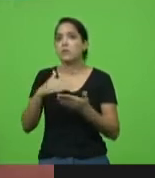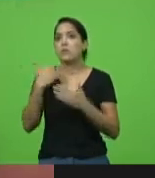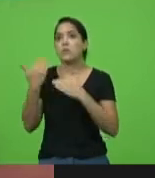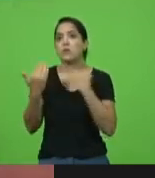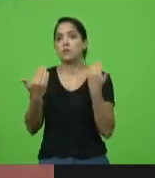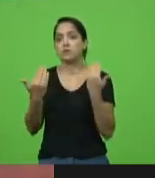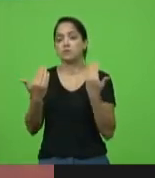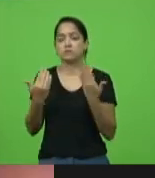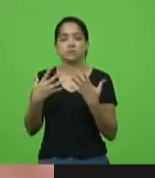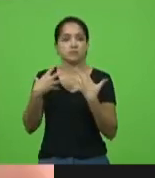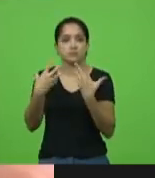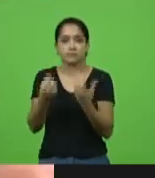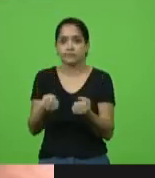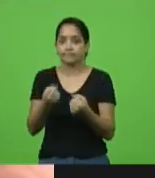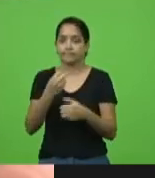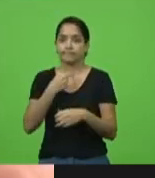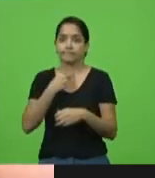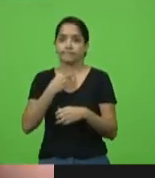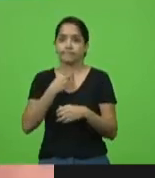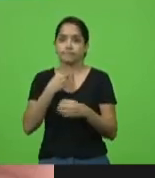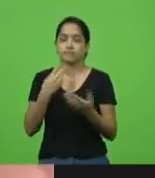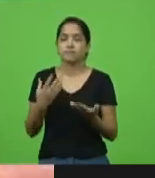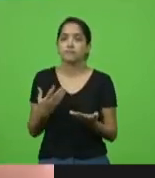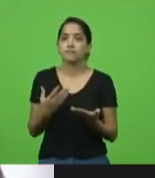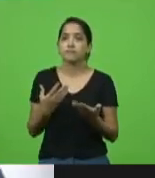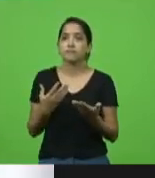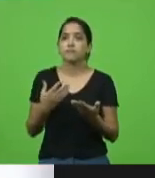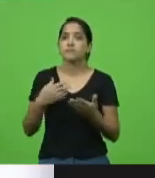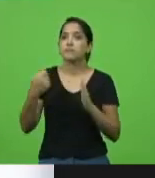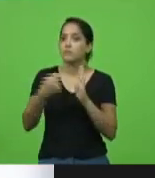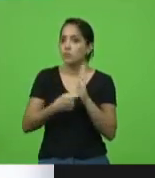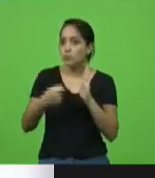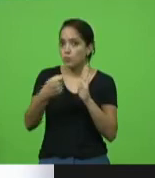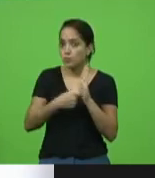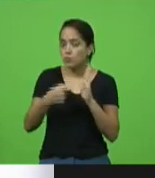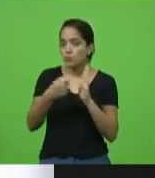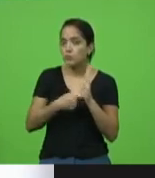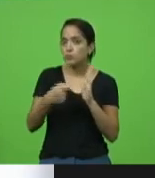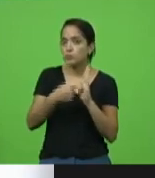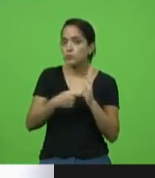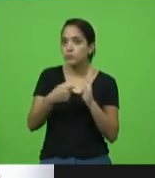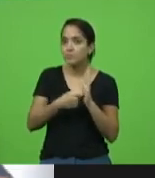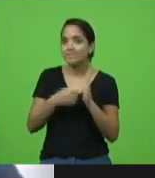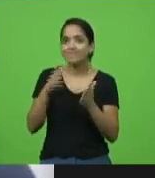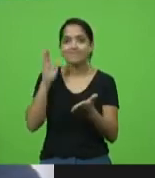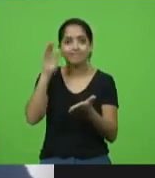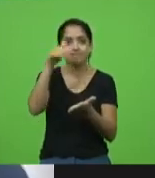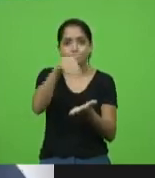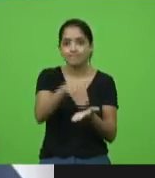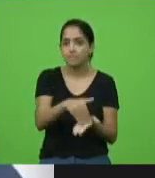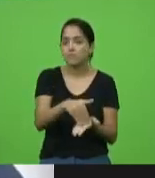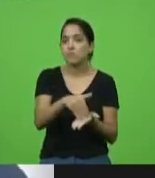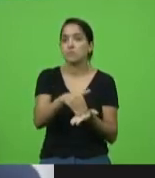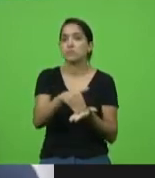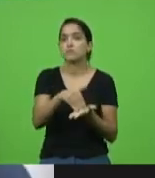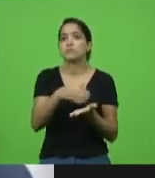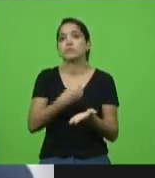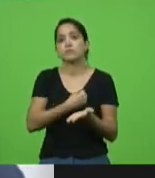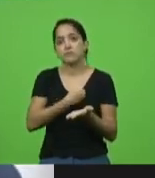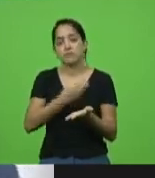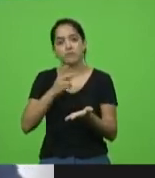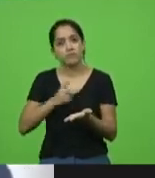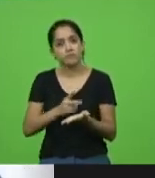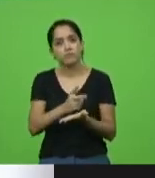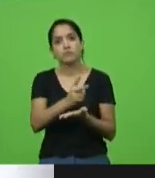inadmissível. Nós temos é que lutar até as últimas consequências para que a vida prevaleça